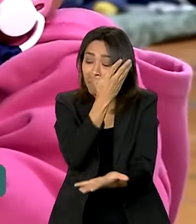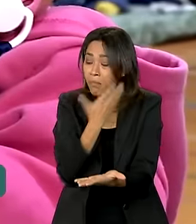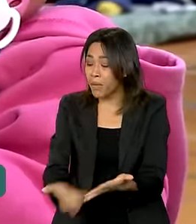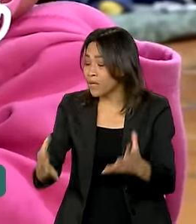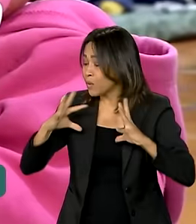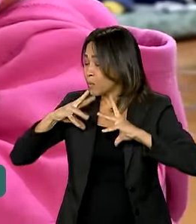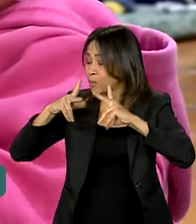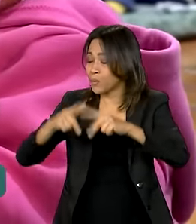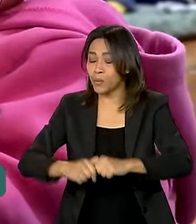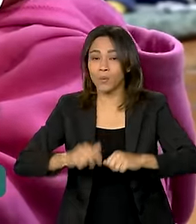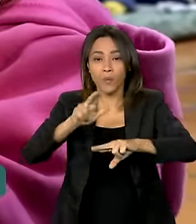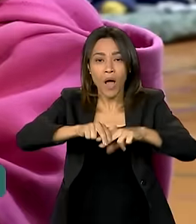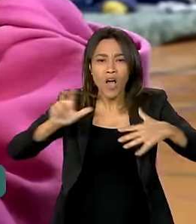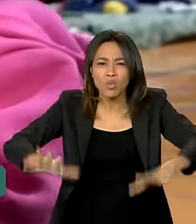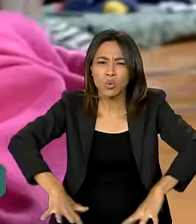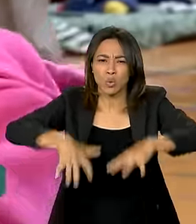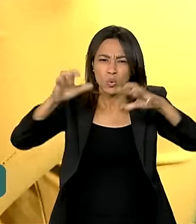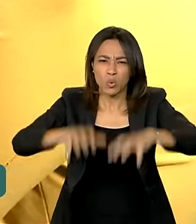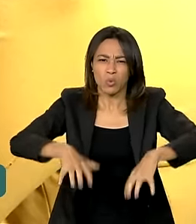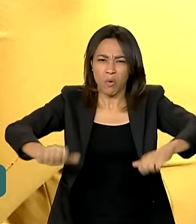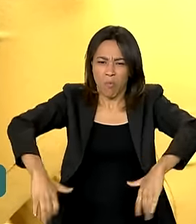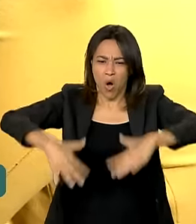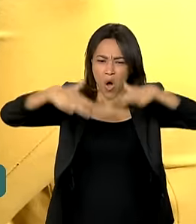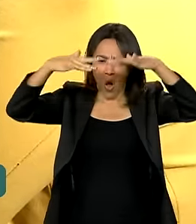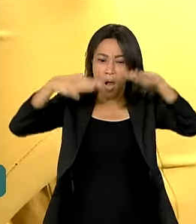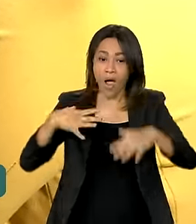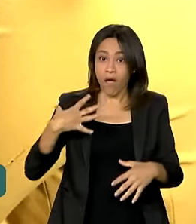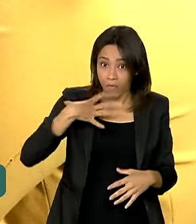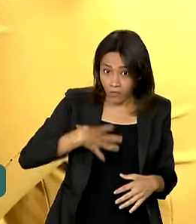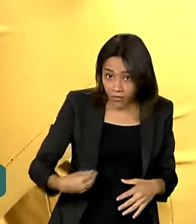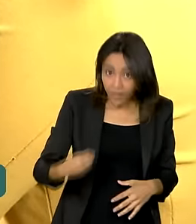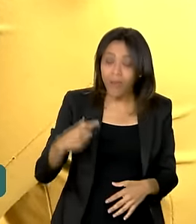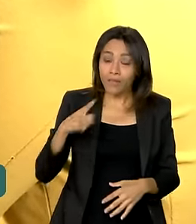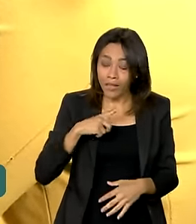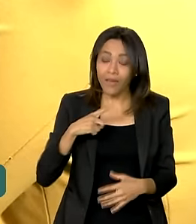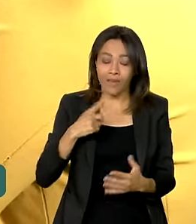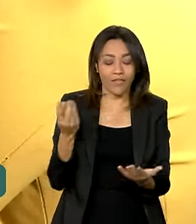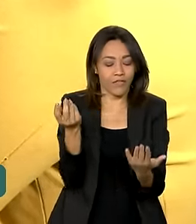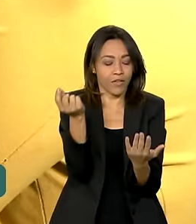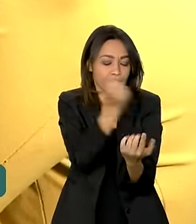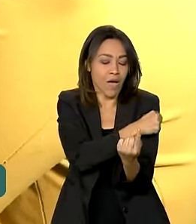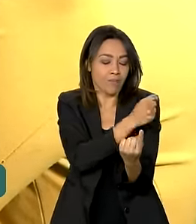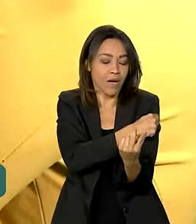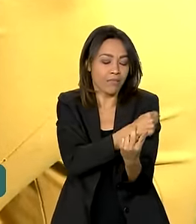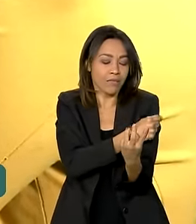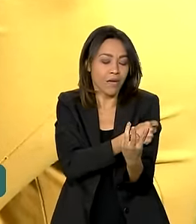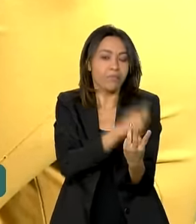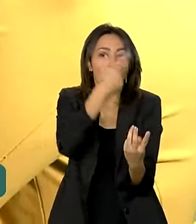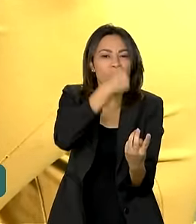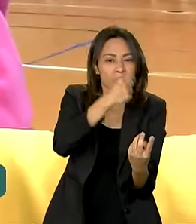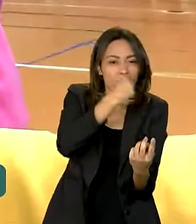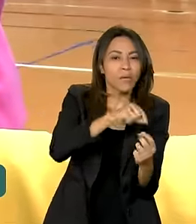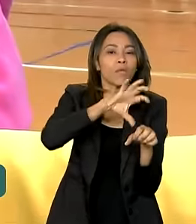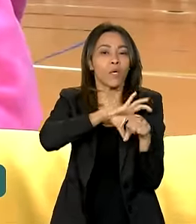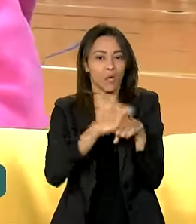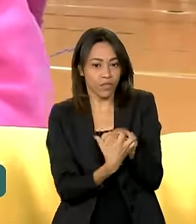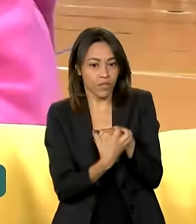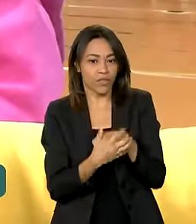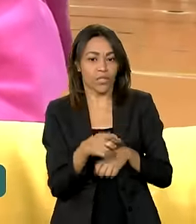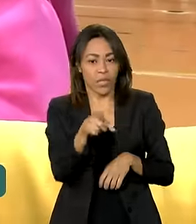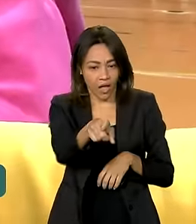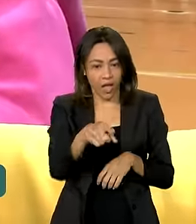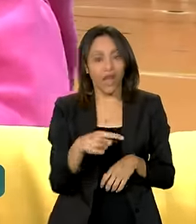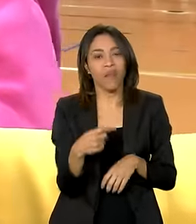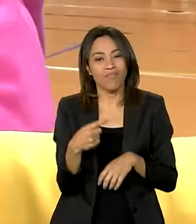inundações e a filha pequena recebeu aqui as vacinas contra gripe e covid. Ela ficou um pouco na